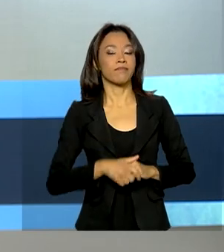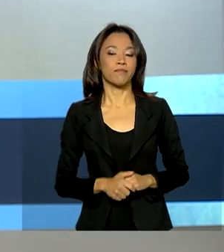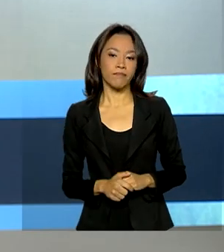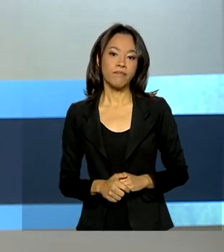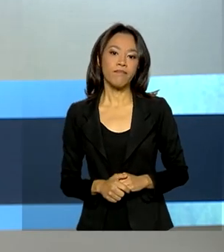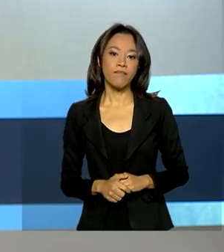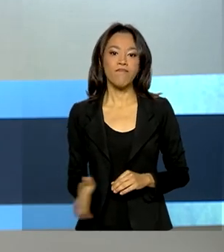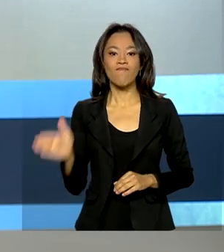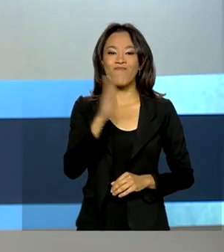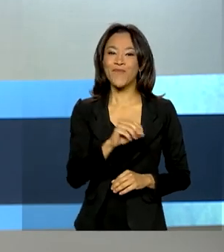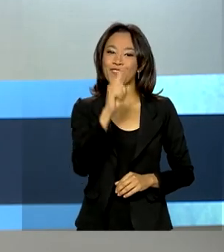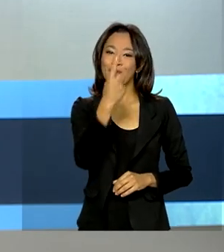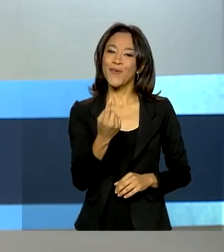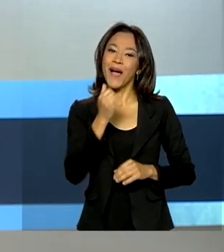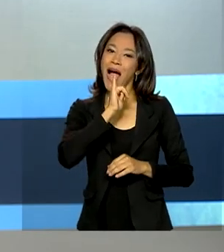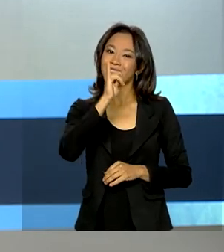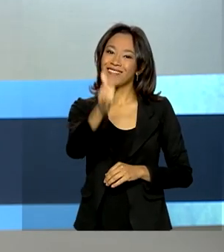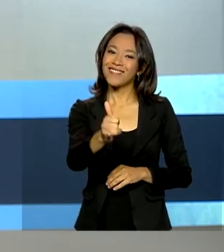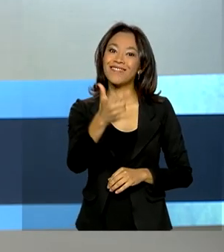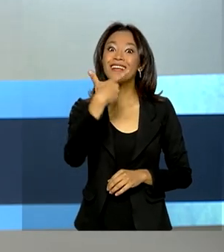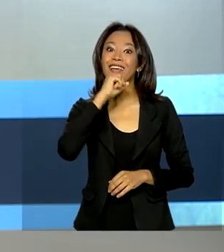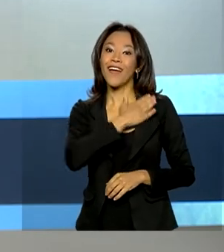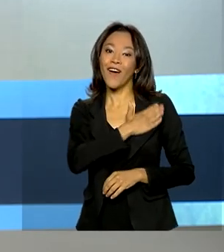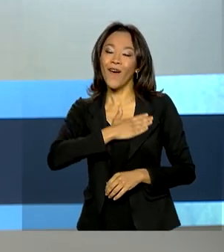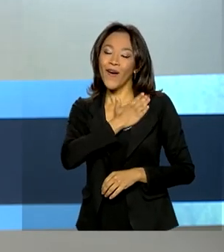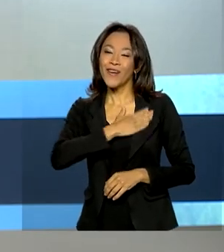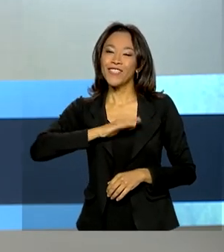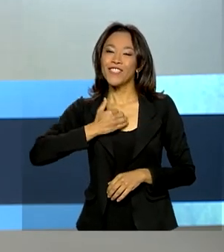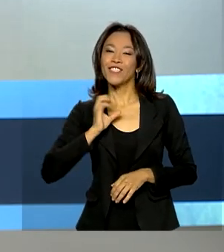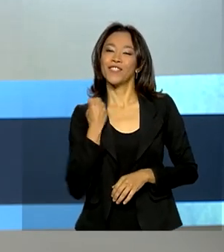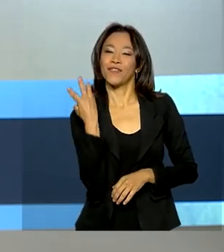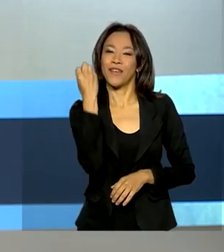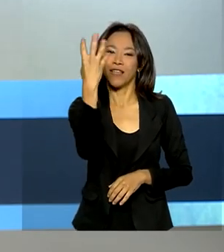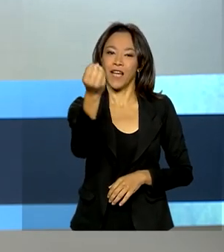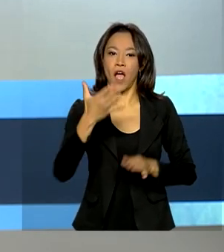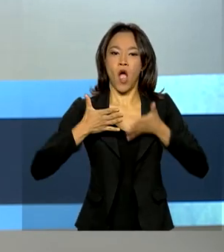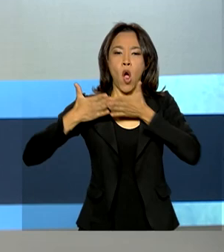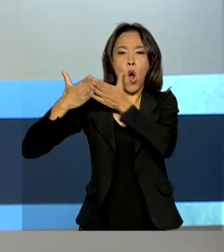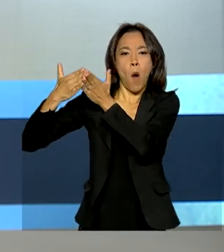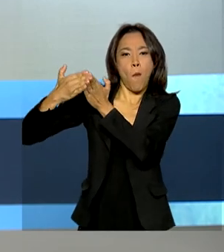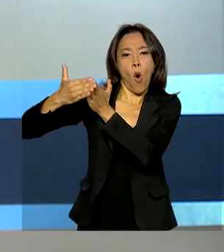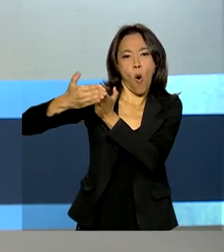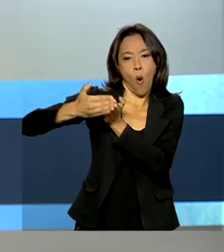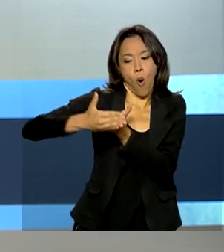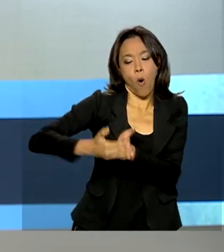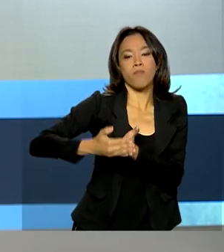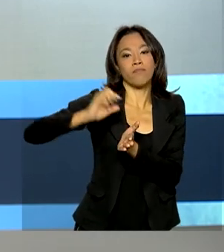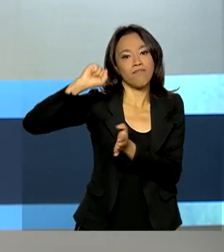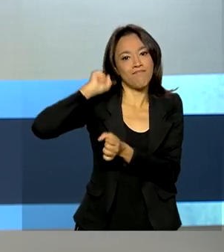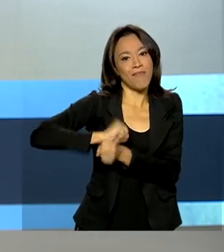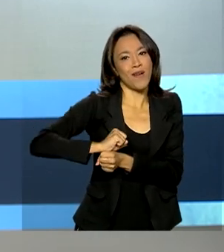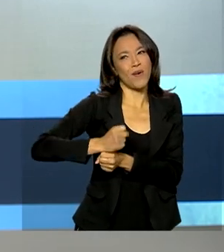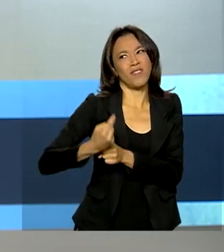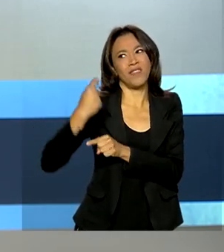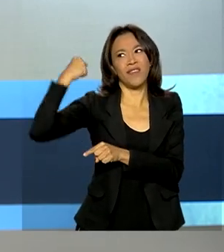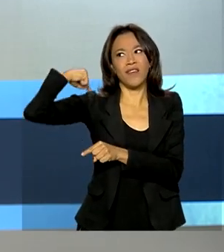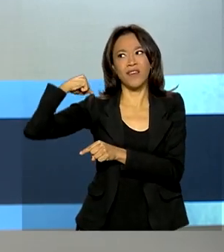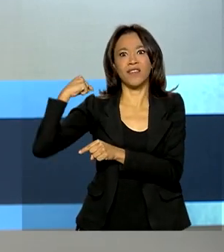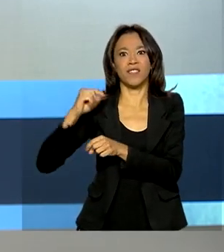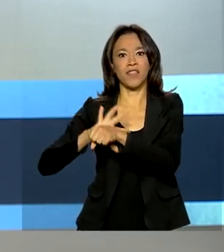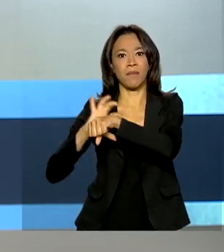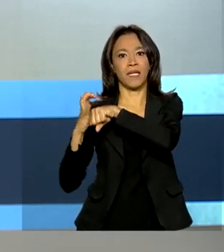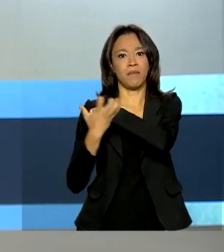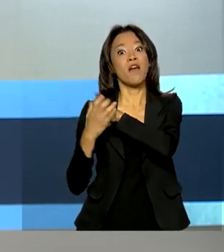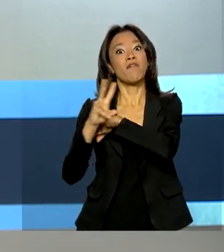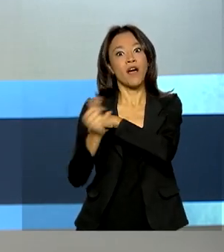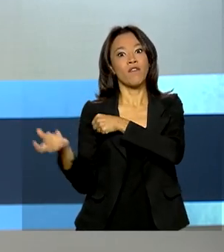E uma notícia para quem gosta de viajar. Os cruzeiros marítimos suspensos no país desde o início da pandemia vão voltar